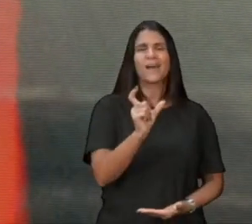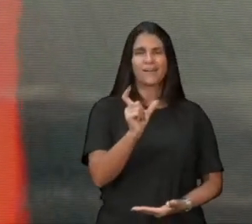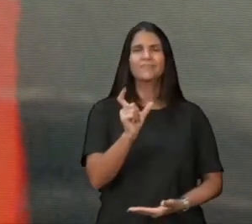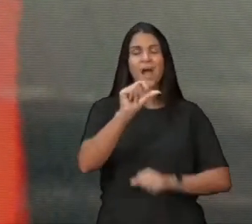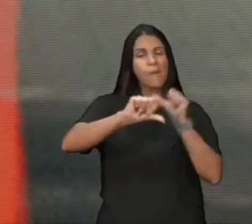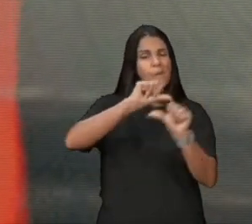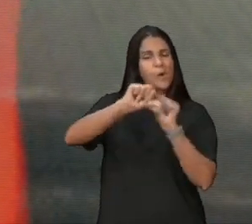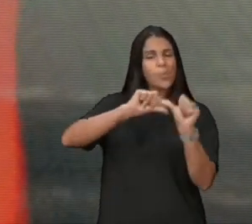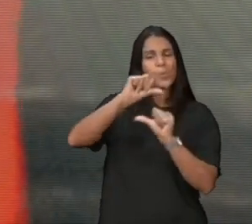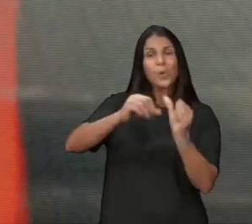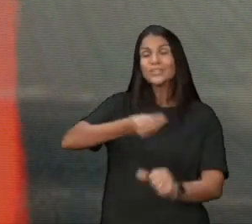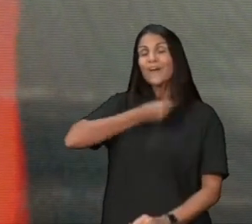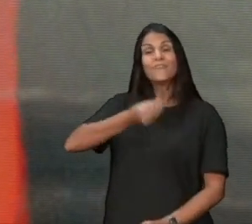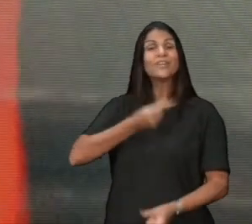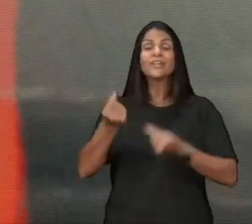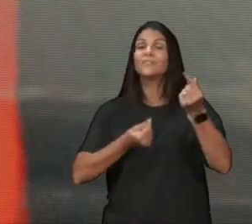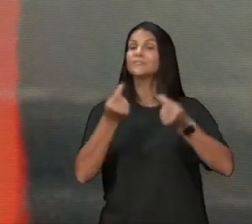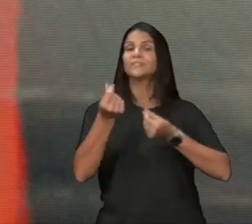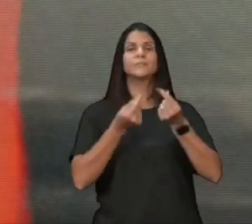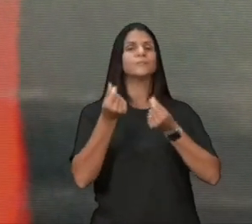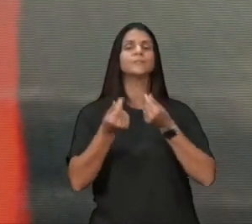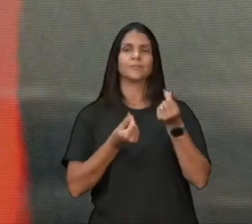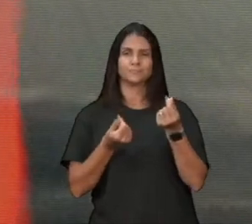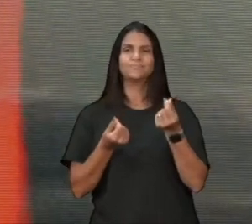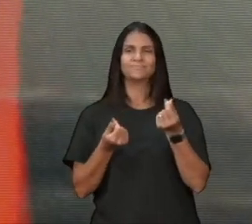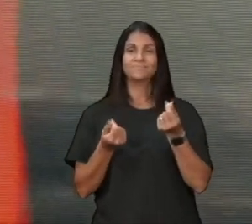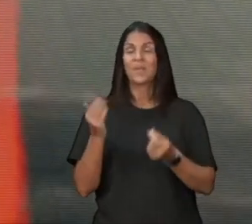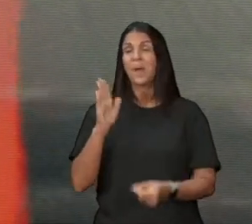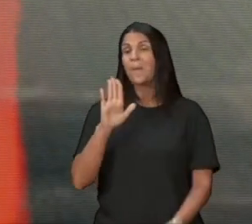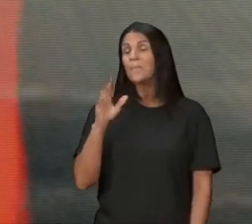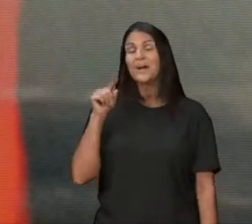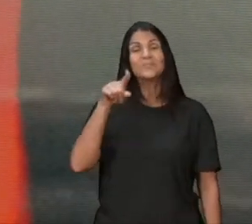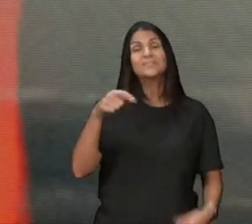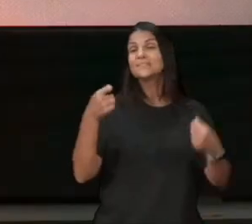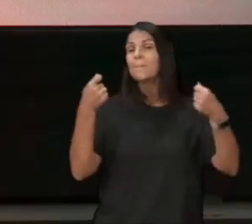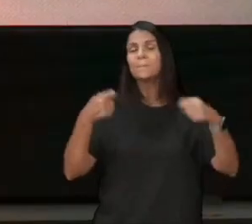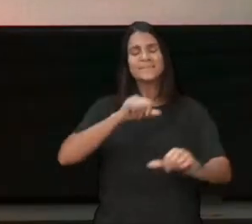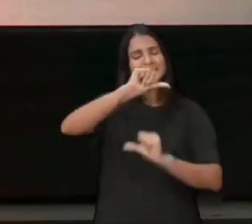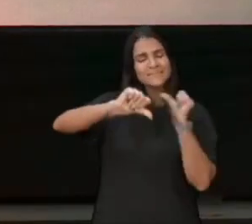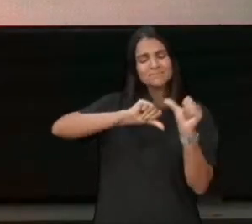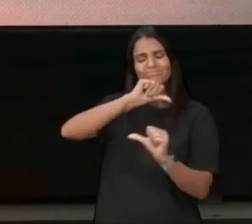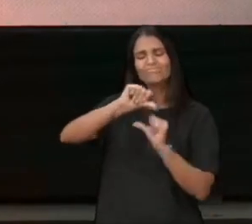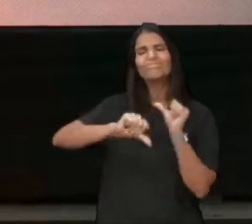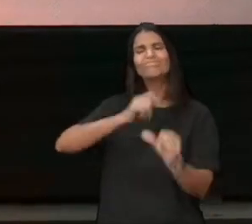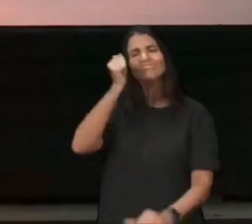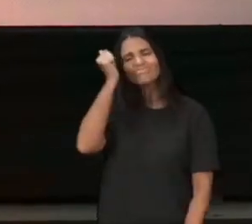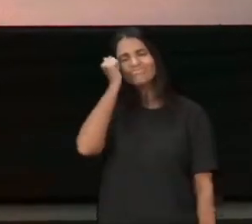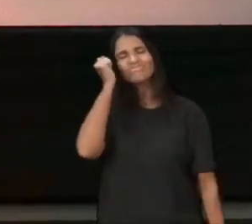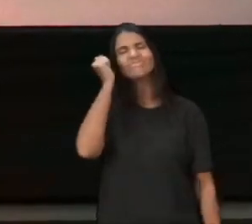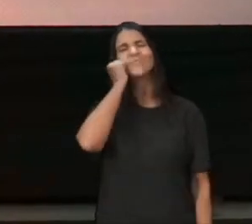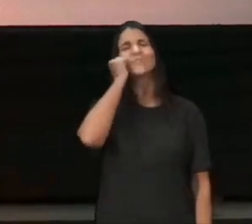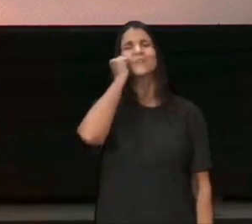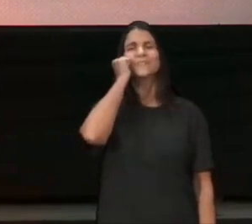mas você tem que se render a Deus, você tem que entregar a vida a Jesus, pedir perdão dos seus pecados, mudar de vida, curva a sua cabeça nesse